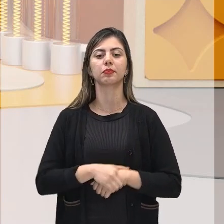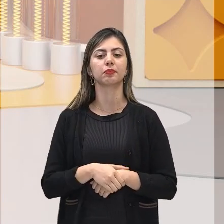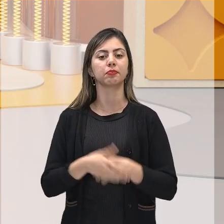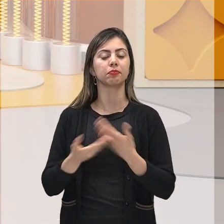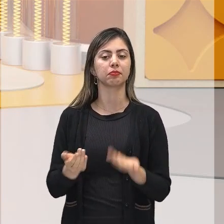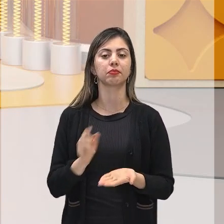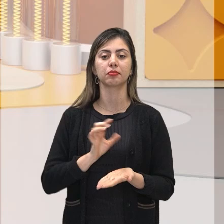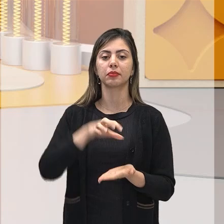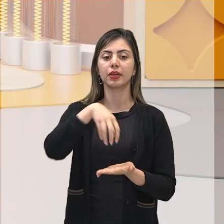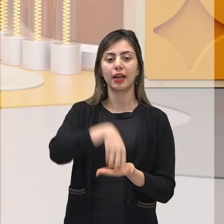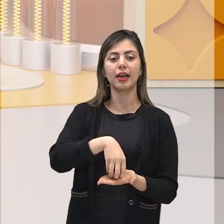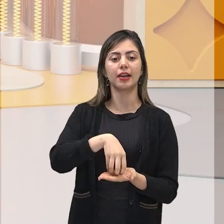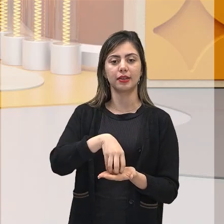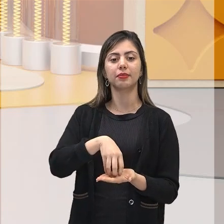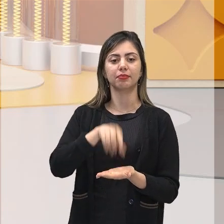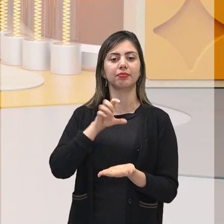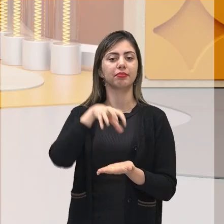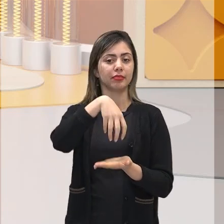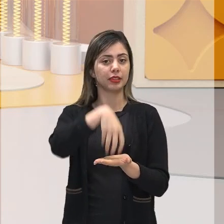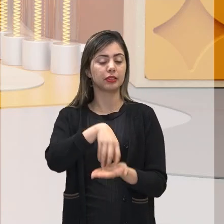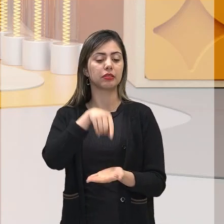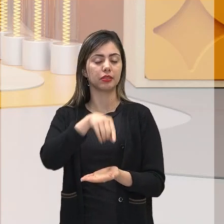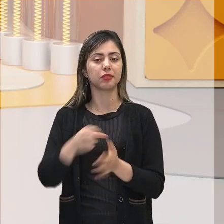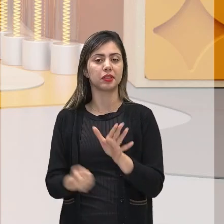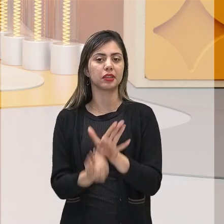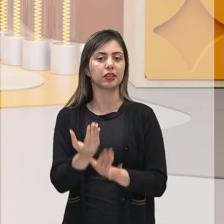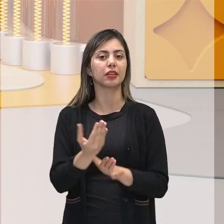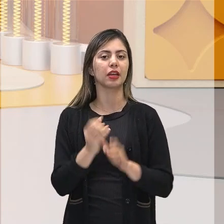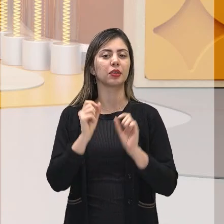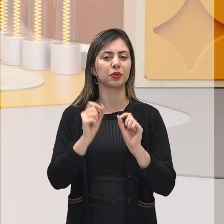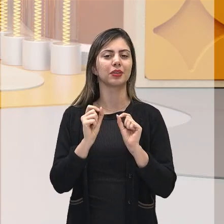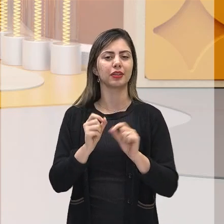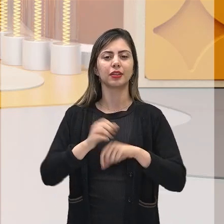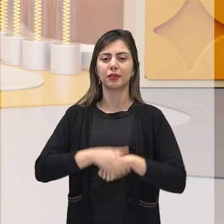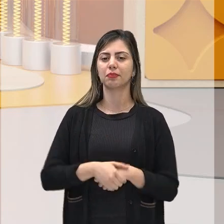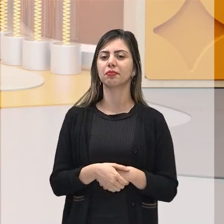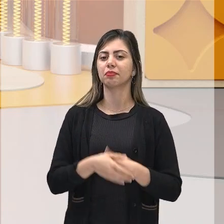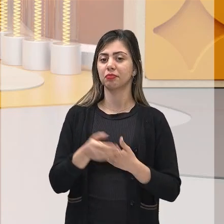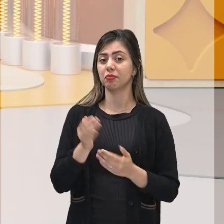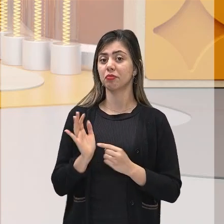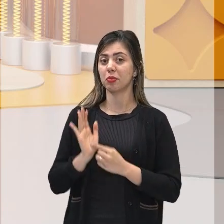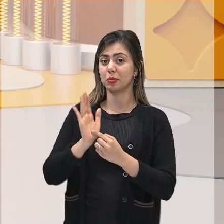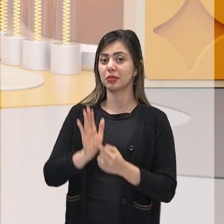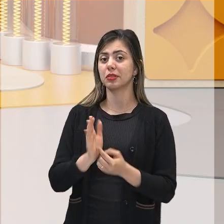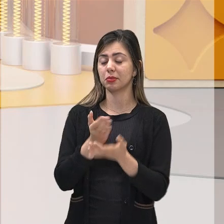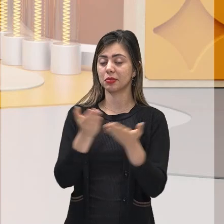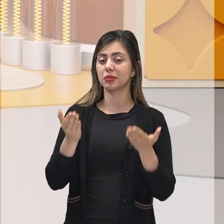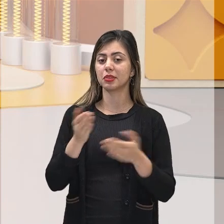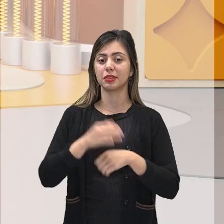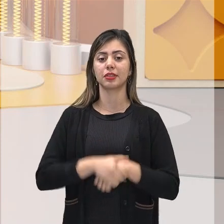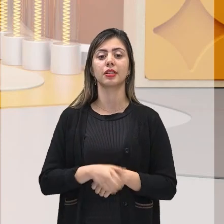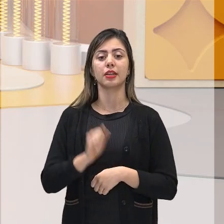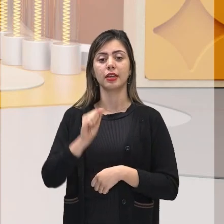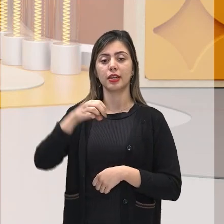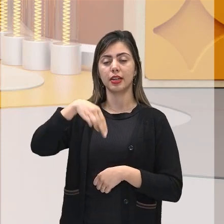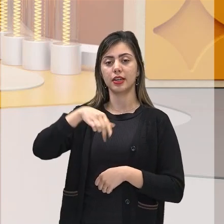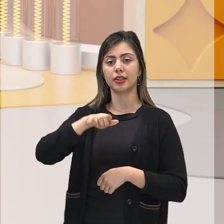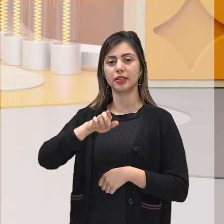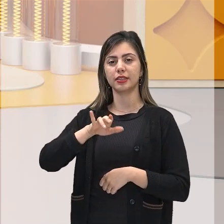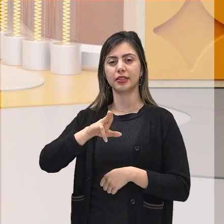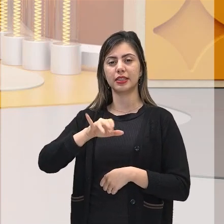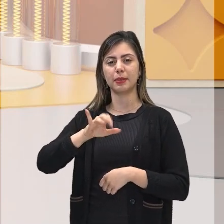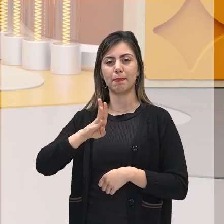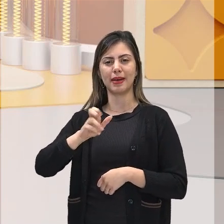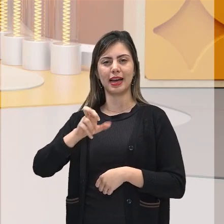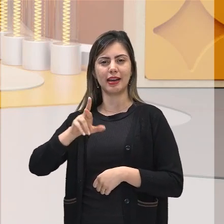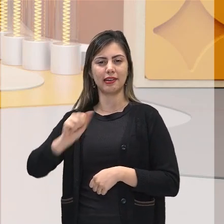Aguibara, que foi criado também ali, se não me engano, não me falha a memória, em 2020, vai aparecer para vocês ali o Fundo Aguibara. Por